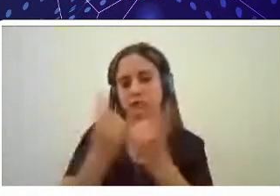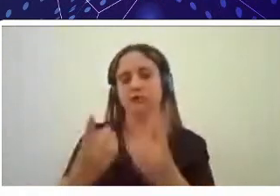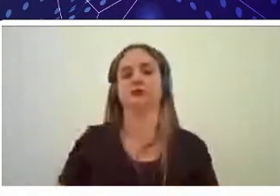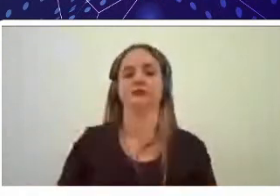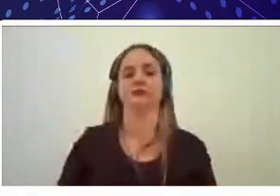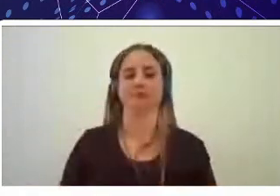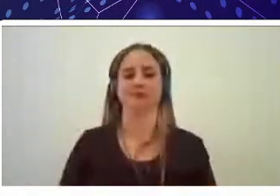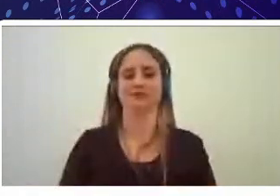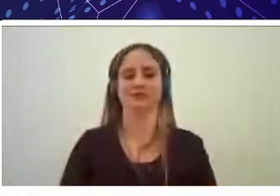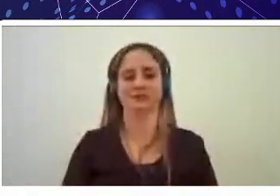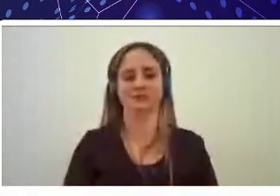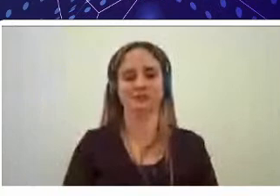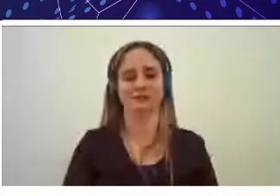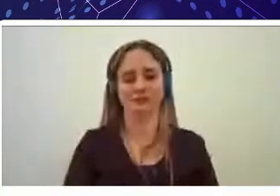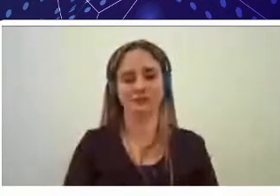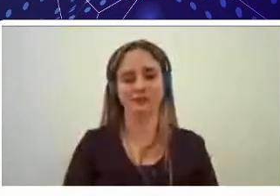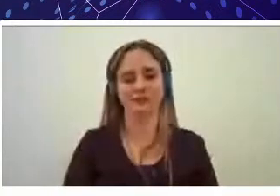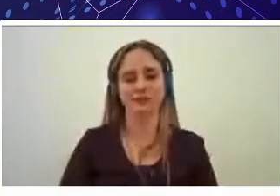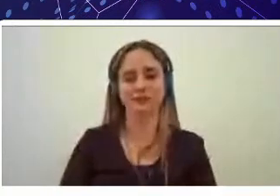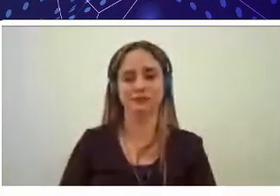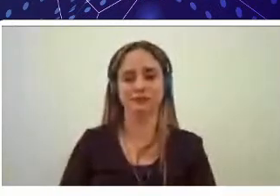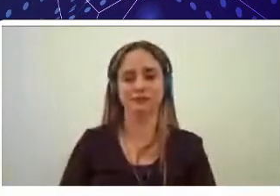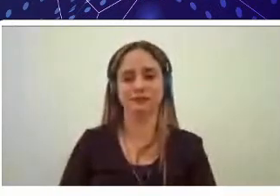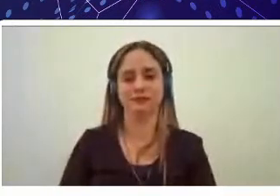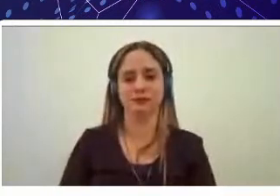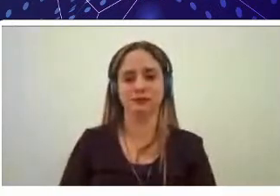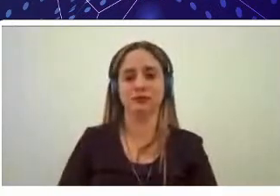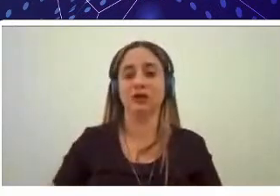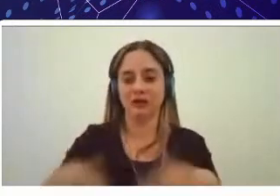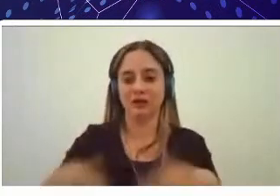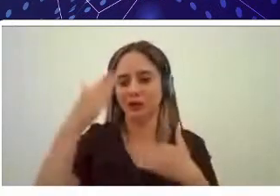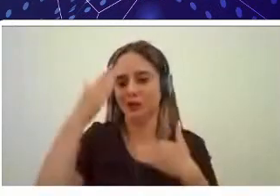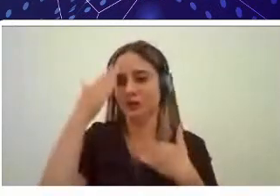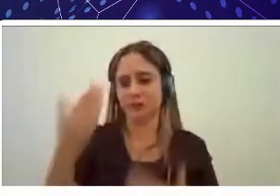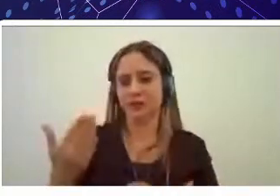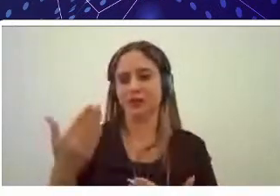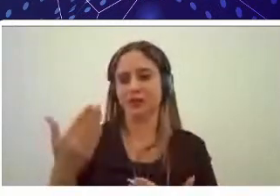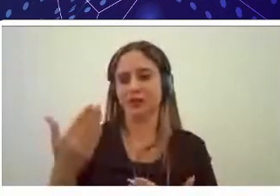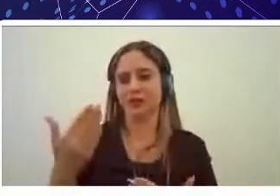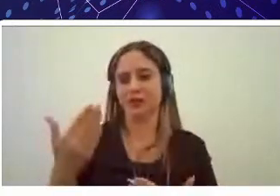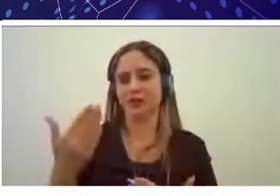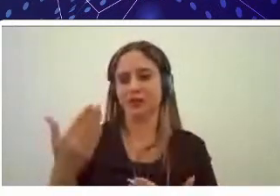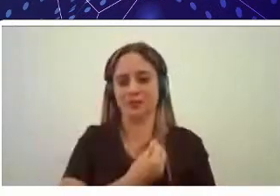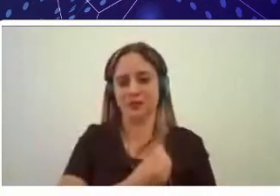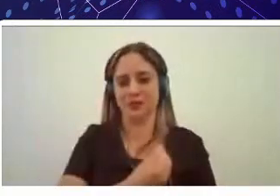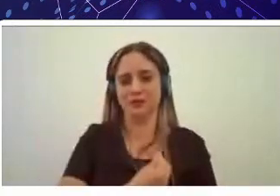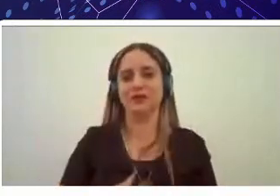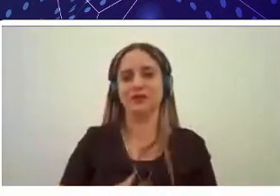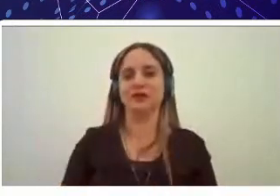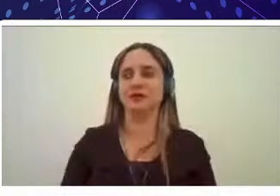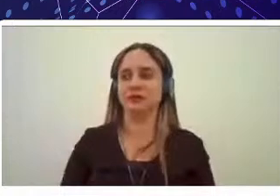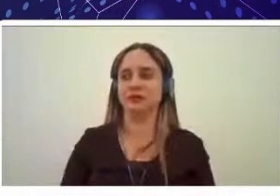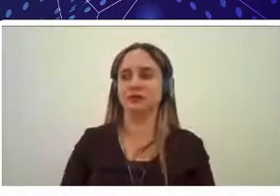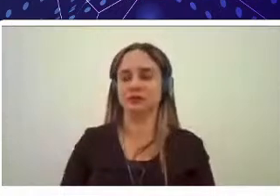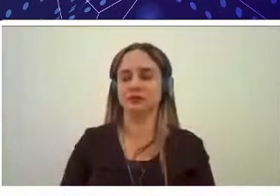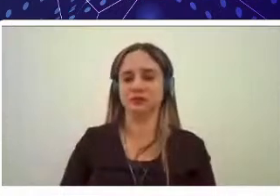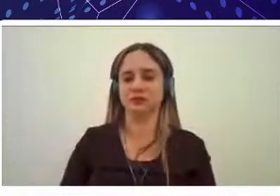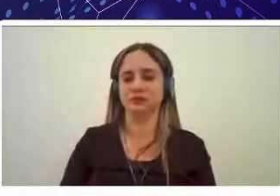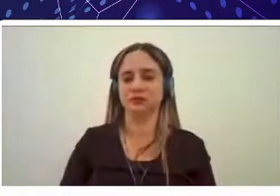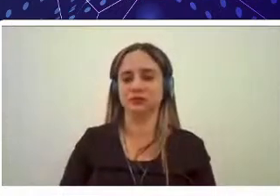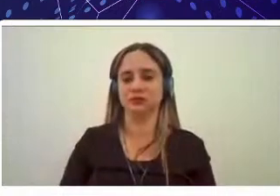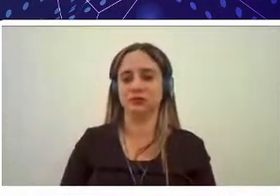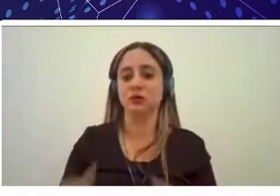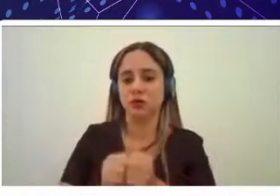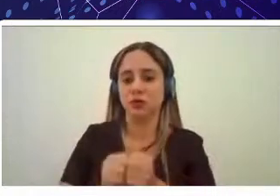então muito obrigado pela participação de todos muito obrigado pela presença de todos estamos finalizando aqui nosso nosso